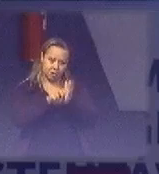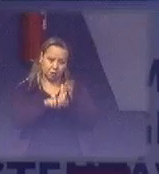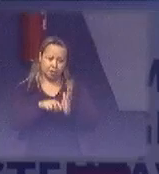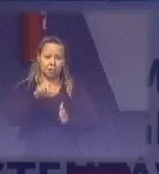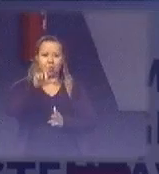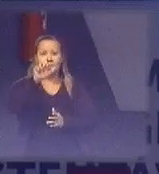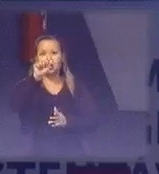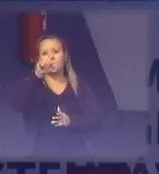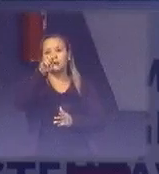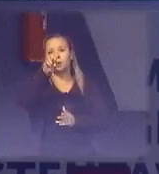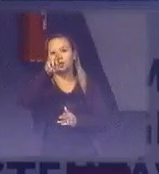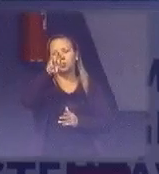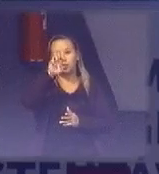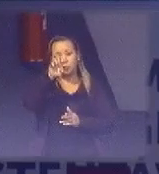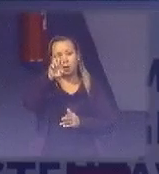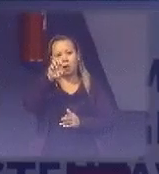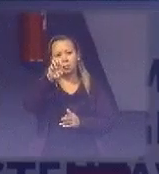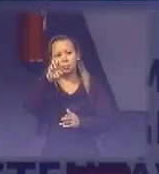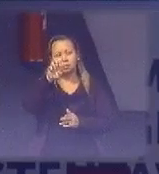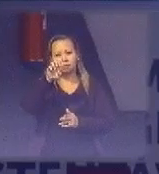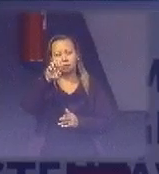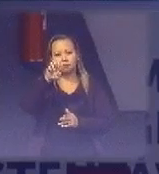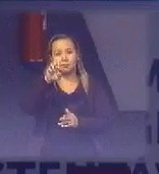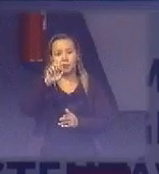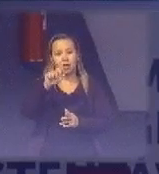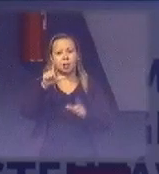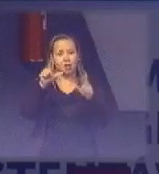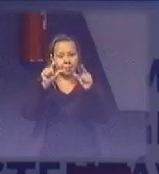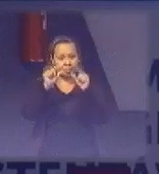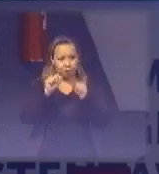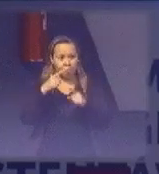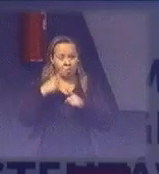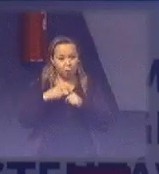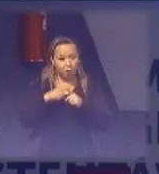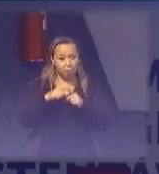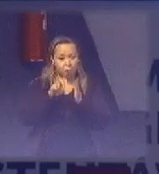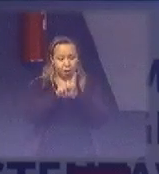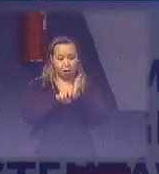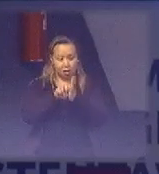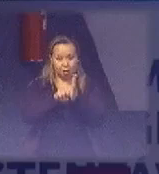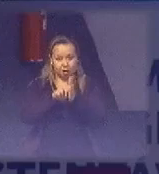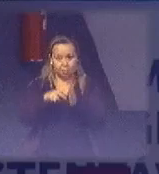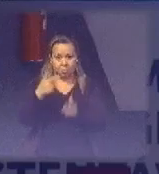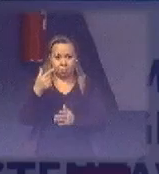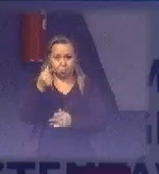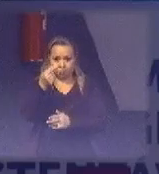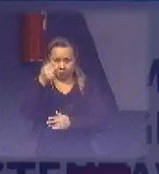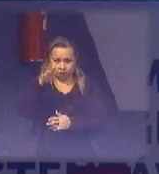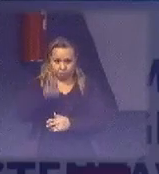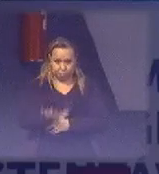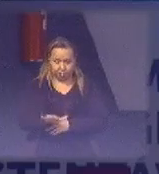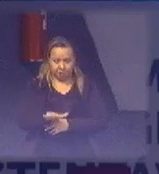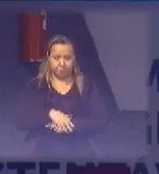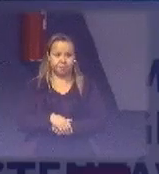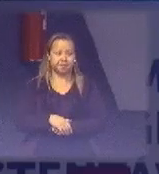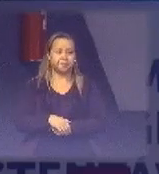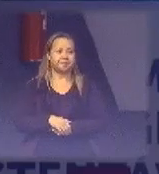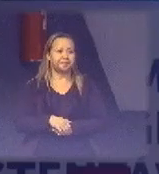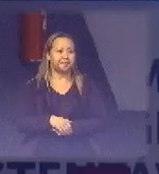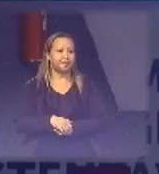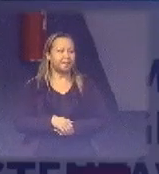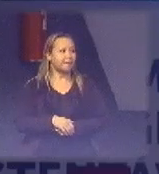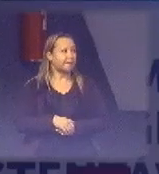bem menor. Por quê? Porque o custo da cadeira é menor. Mas a qualidade de vida que ela proporciona tem uma diferença bem grande, bem